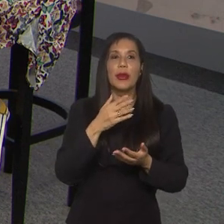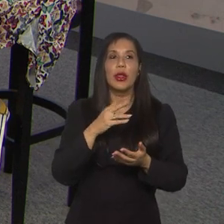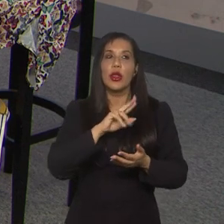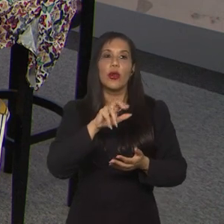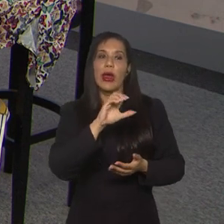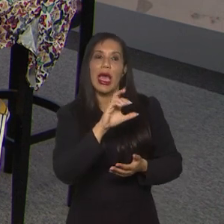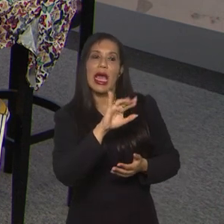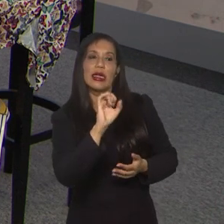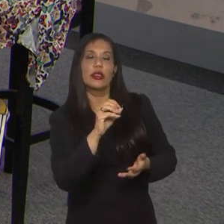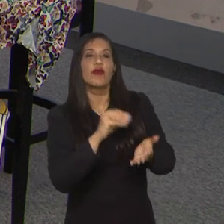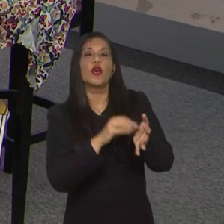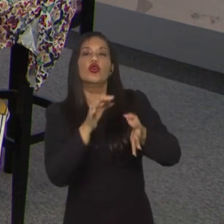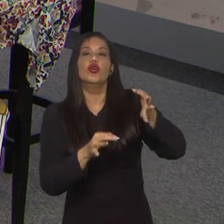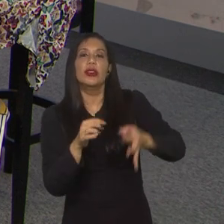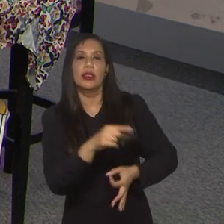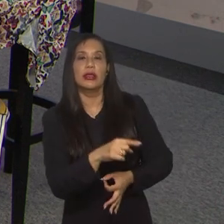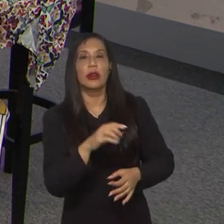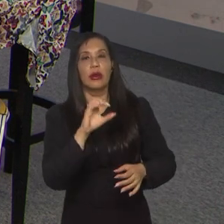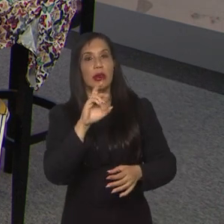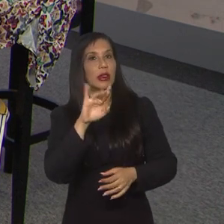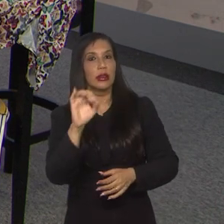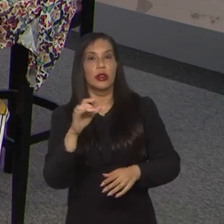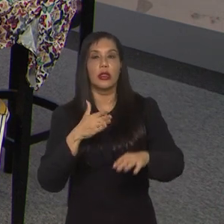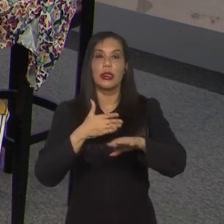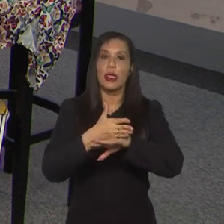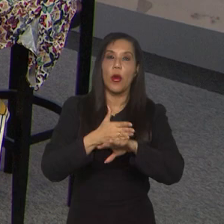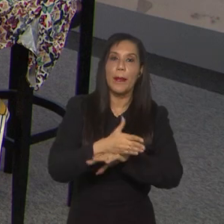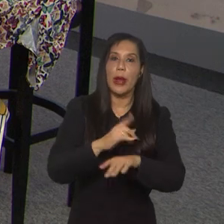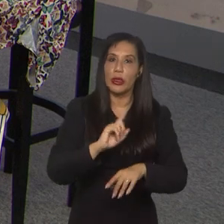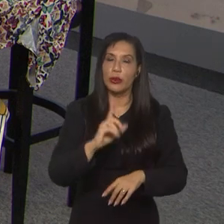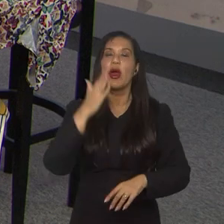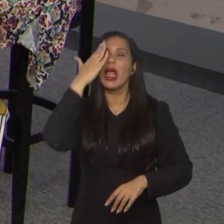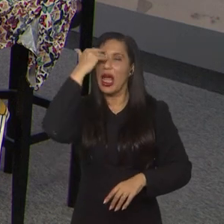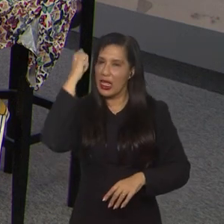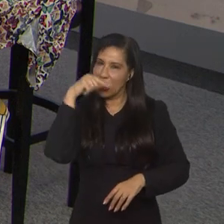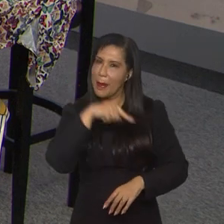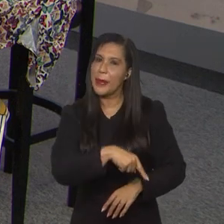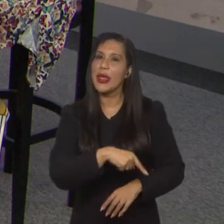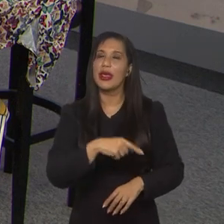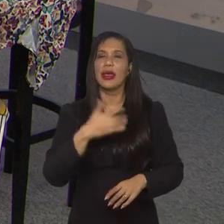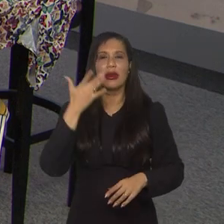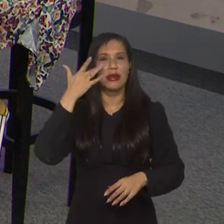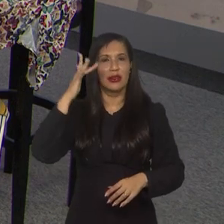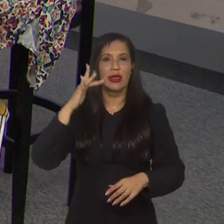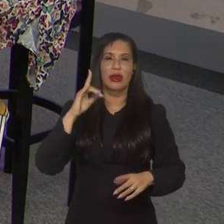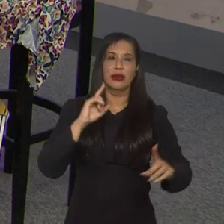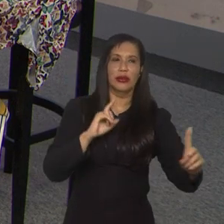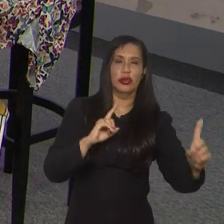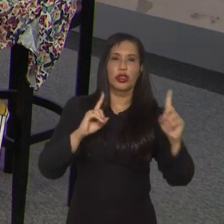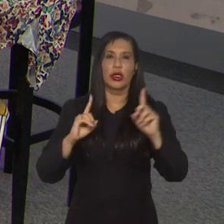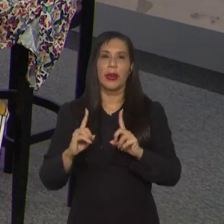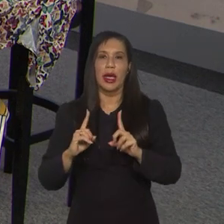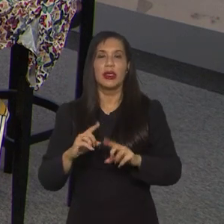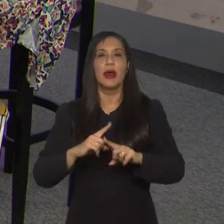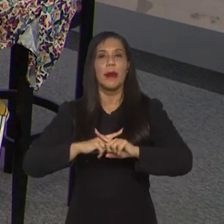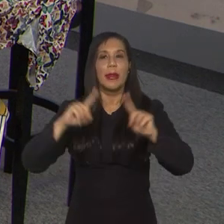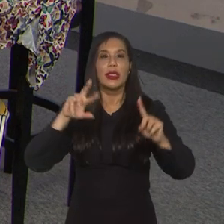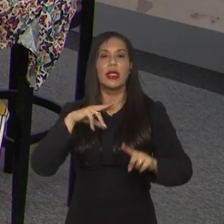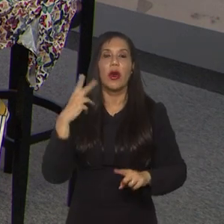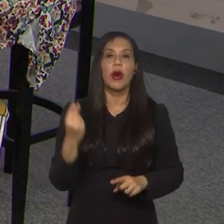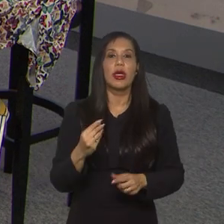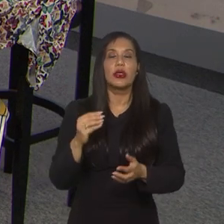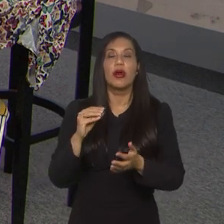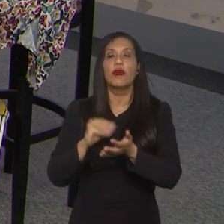é a Cristiane a maior justiçada, porque a Cristiane não participou do ciclo, ela sabia disso, seria estranha se ela aparecesse de alguma maneira. Eu acho que a maior